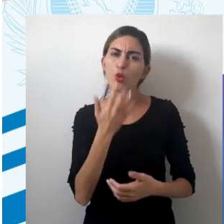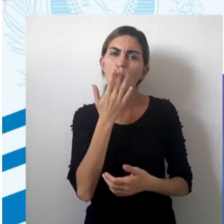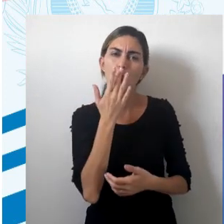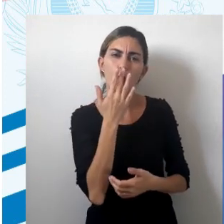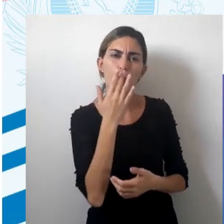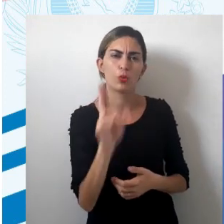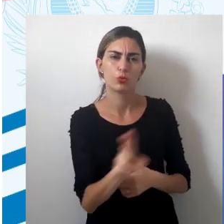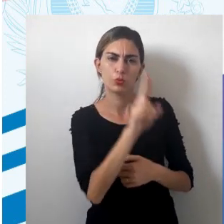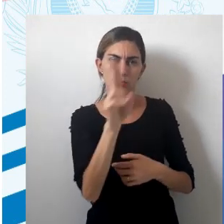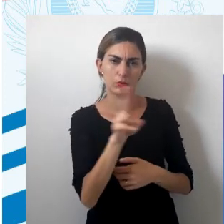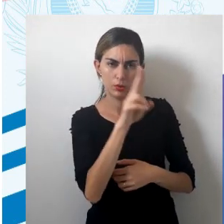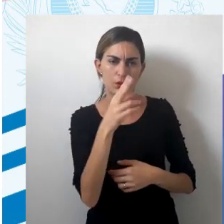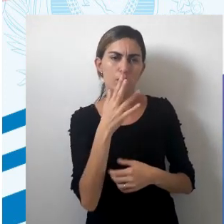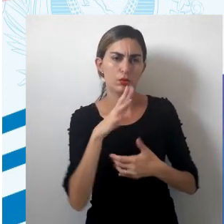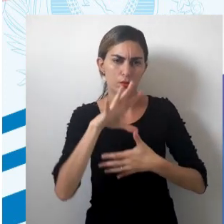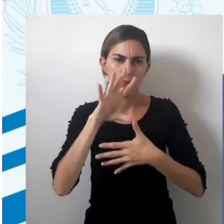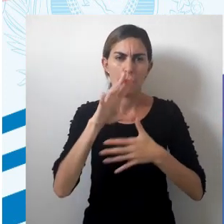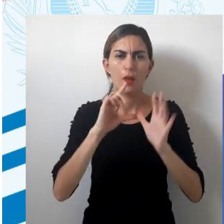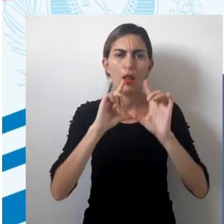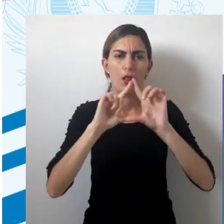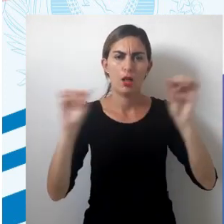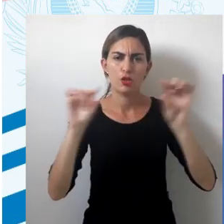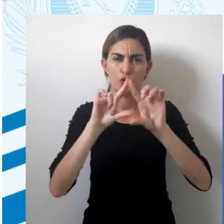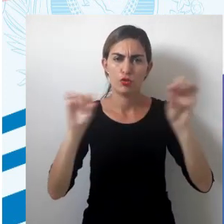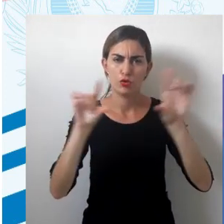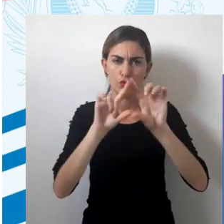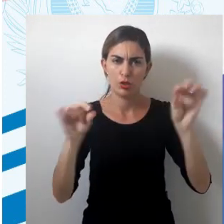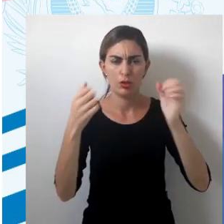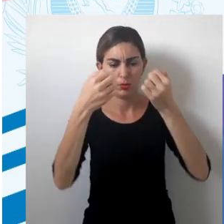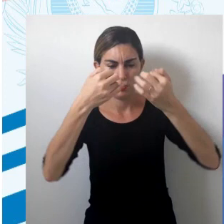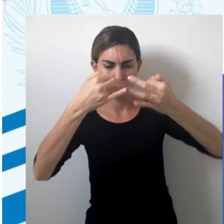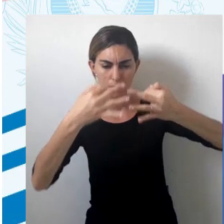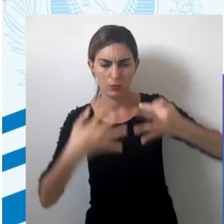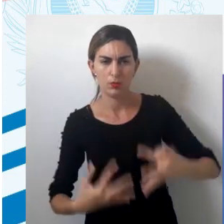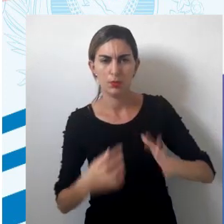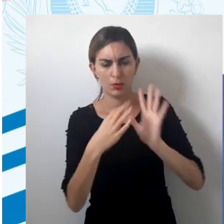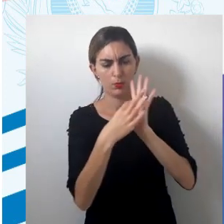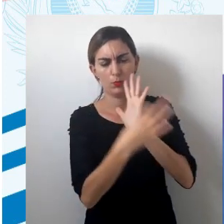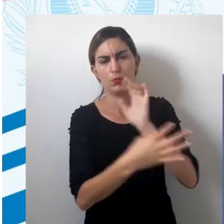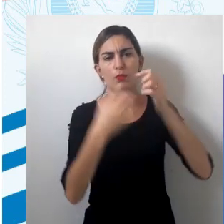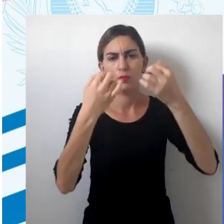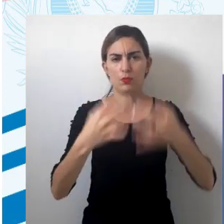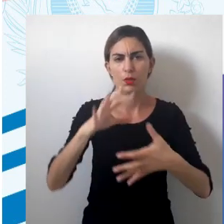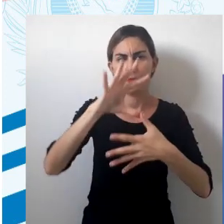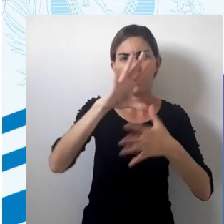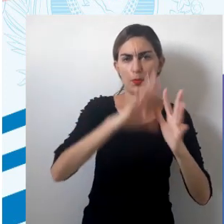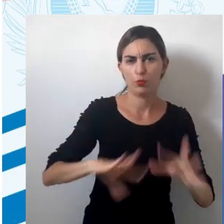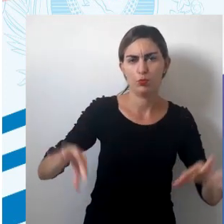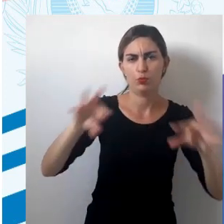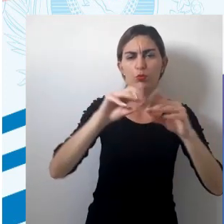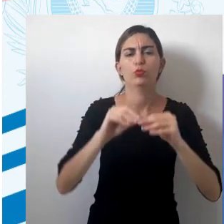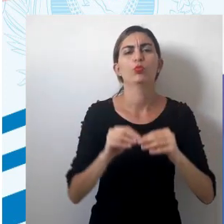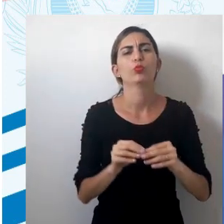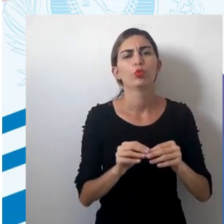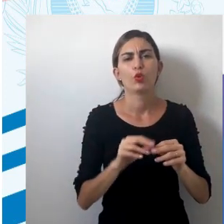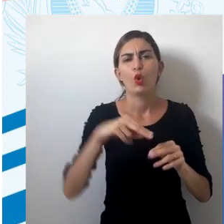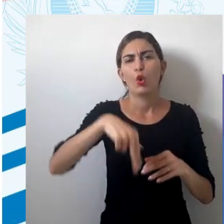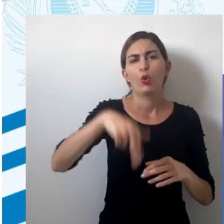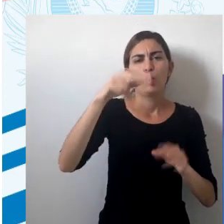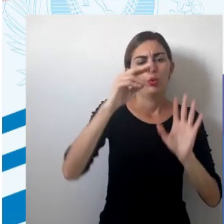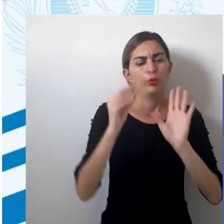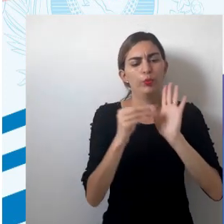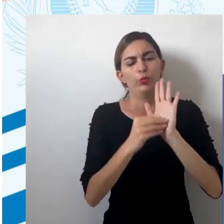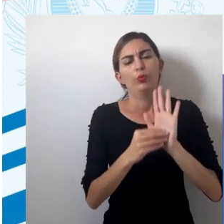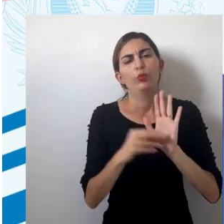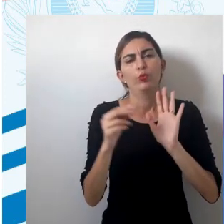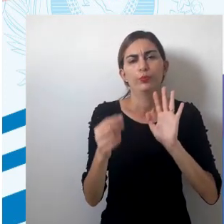cores utilizadas no mapa, a legenda, que explica o mapa como um todo, o norte,